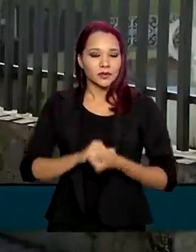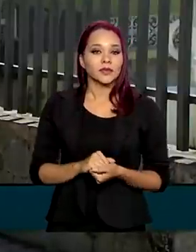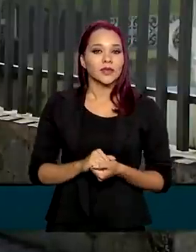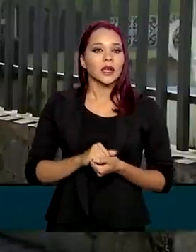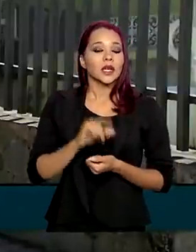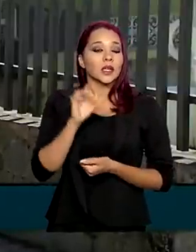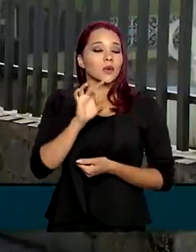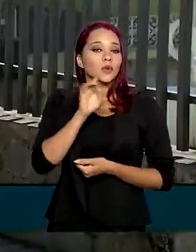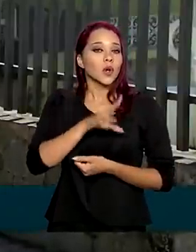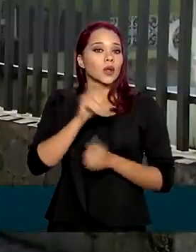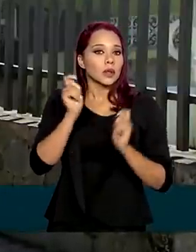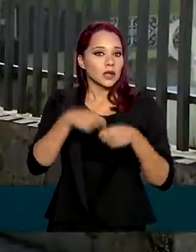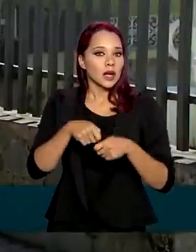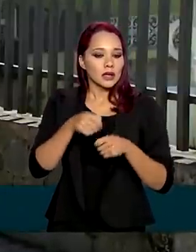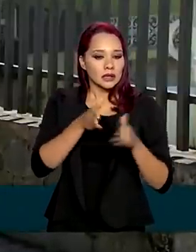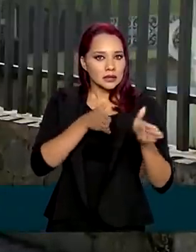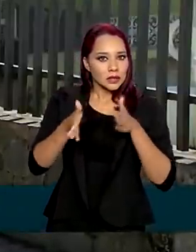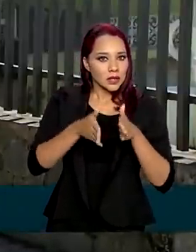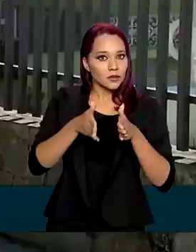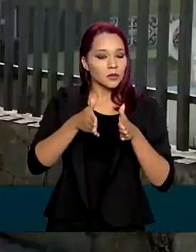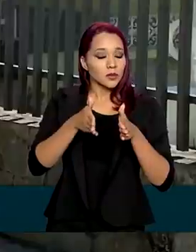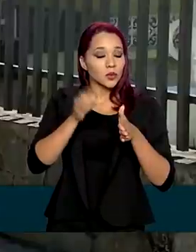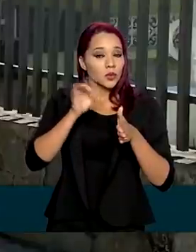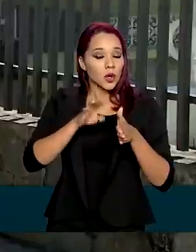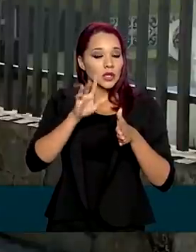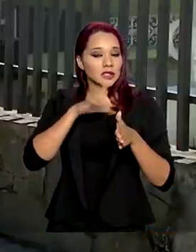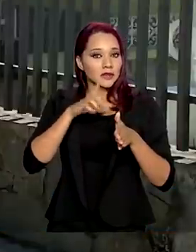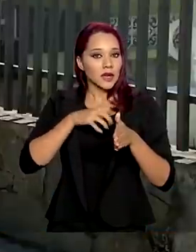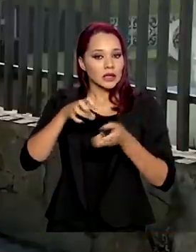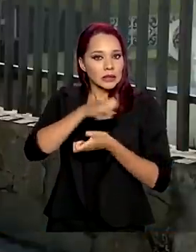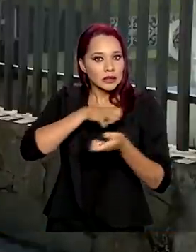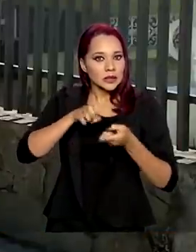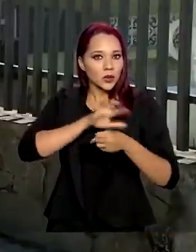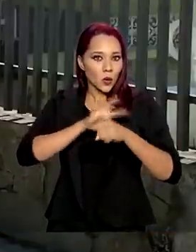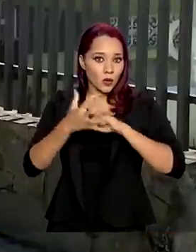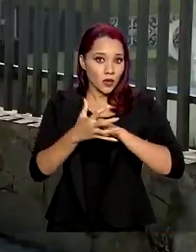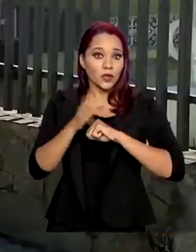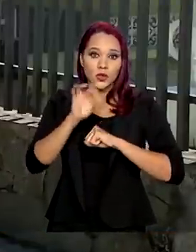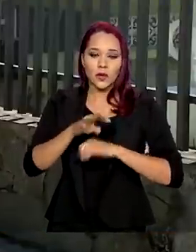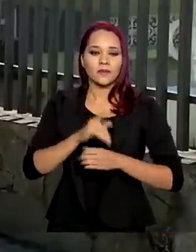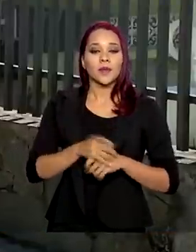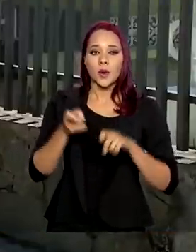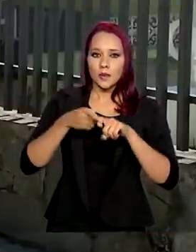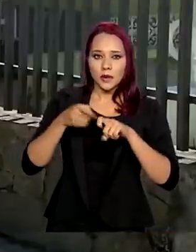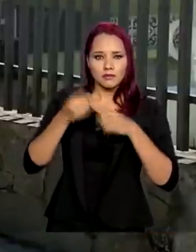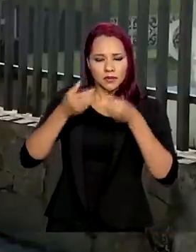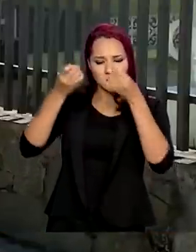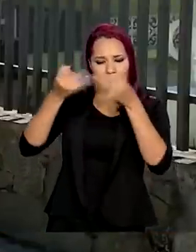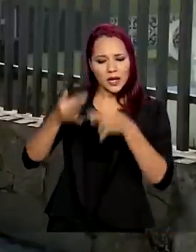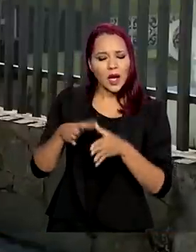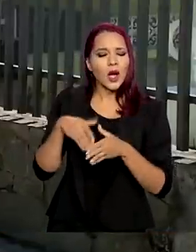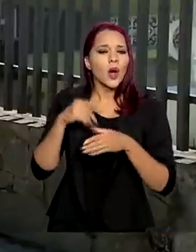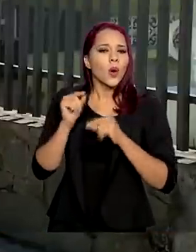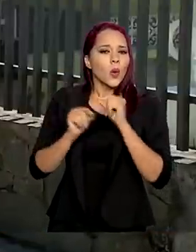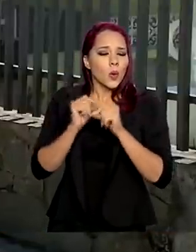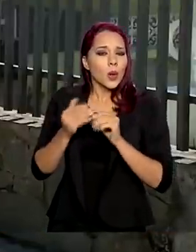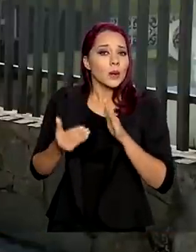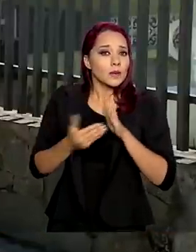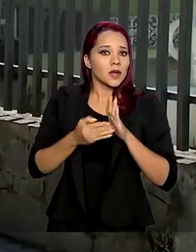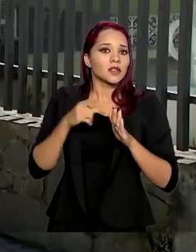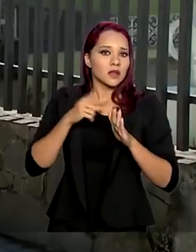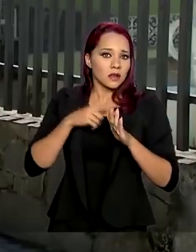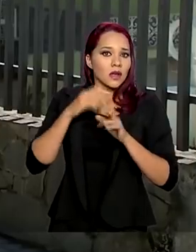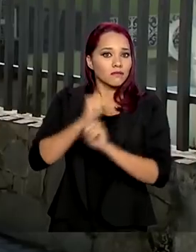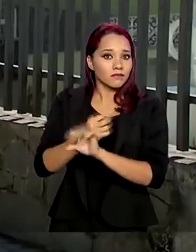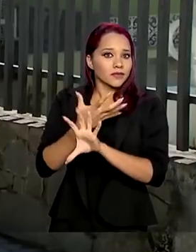apenas enquanto durar a crise da covid-19. O médico deve deixar claro para o paciente as limitações do atendimento remoto